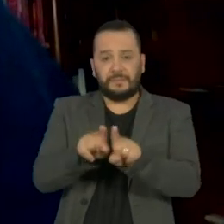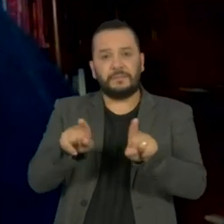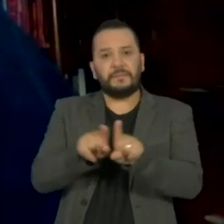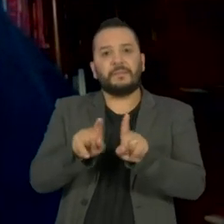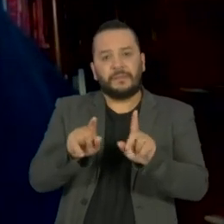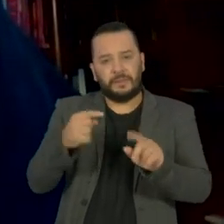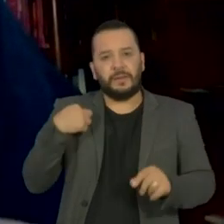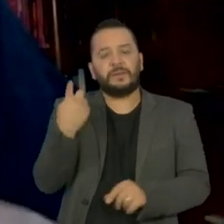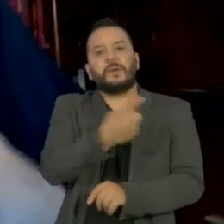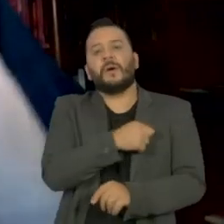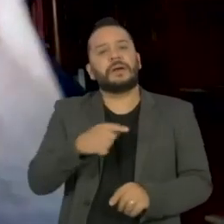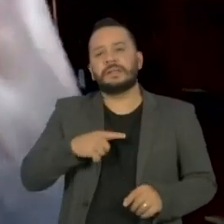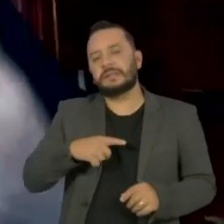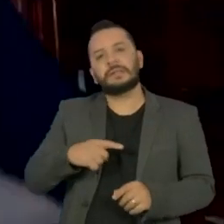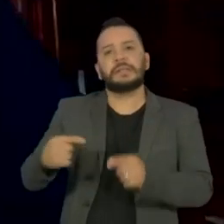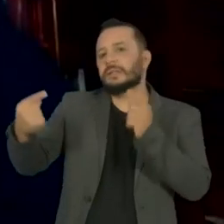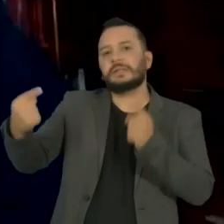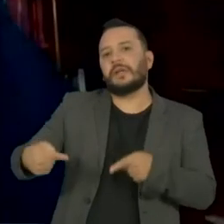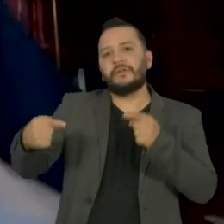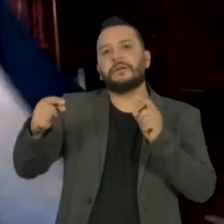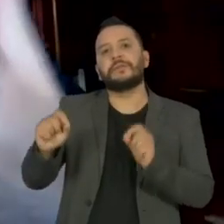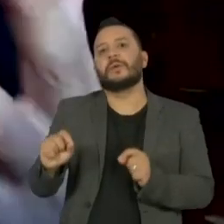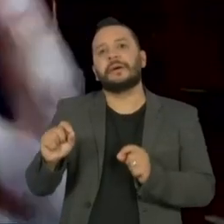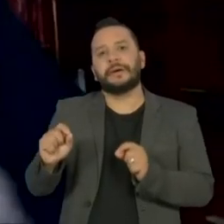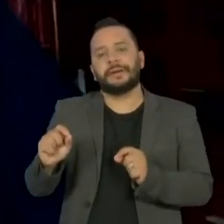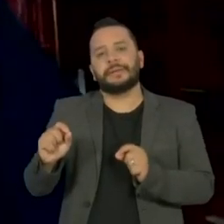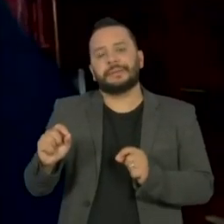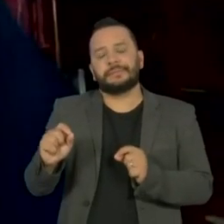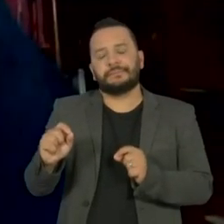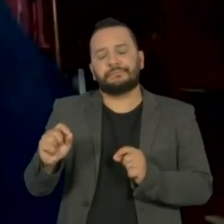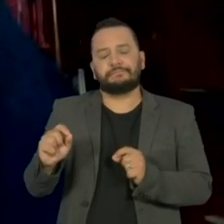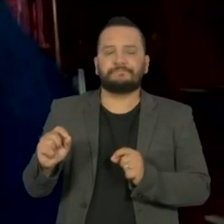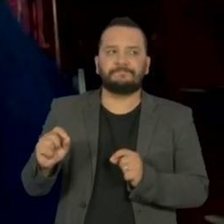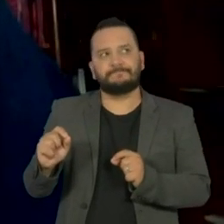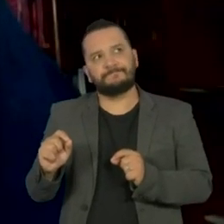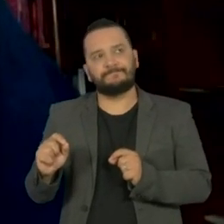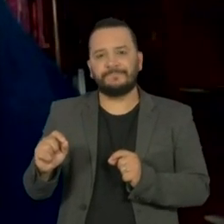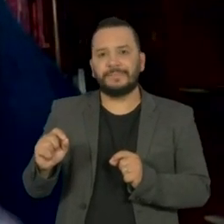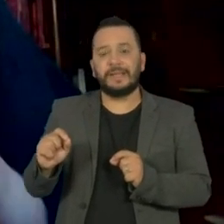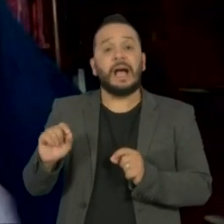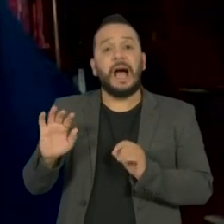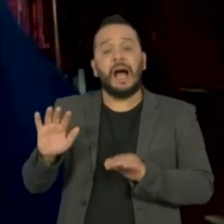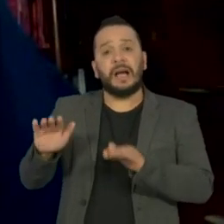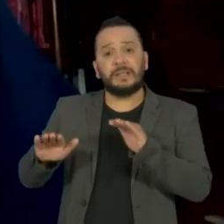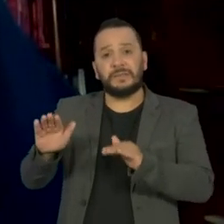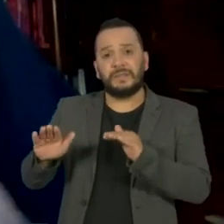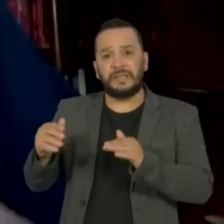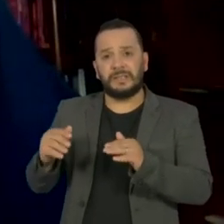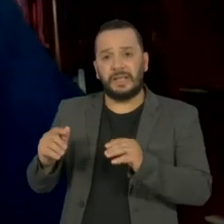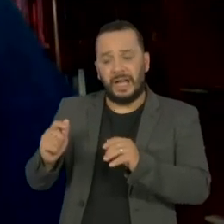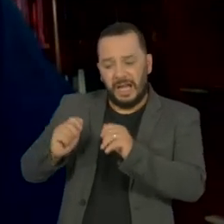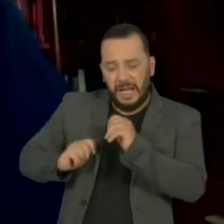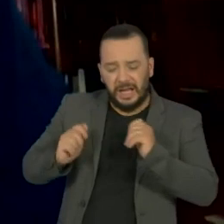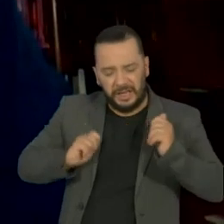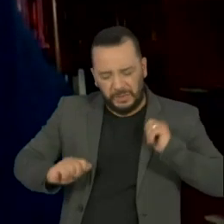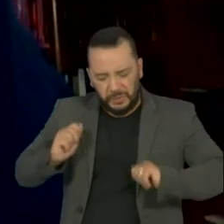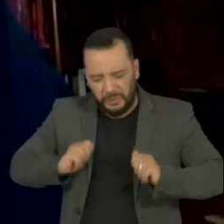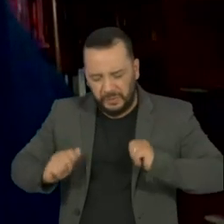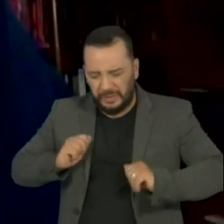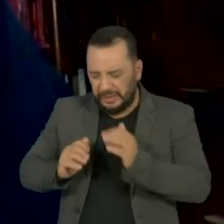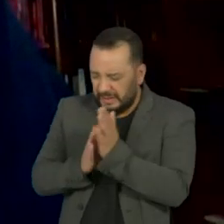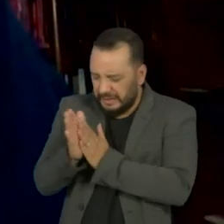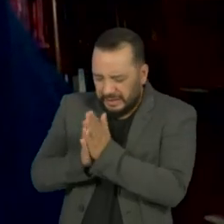de enfrentar a elevação, o incremento da angústia que está dentro.